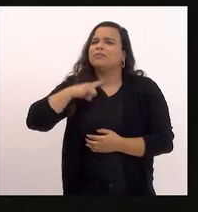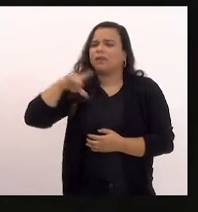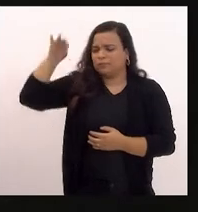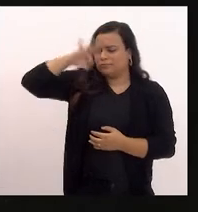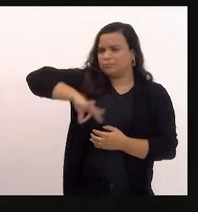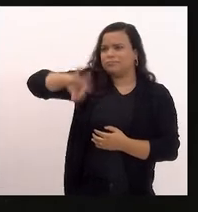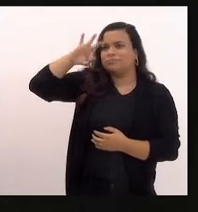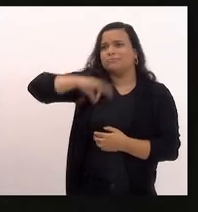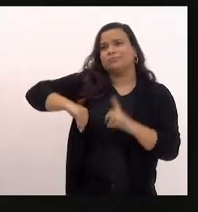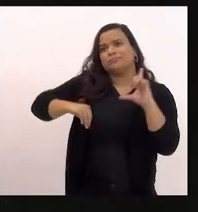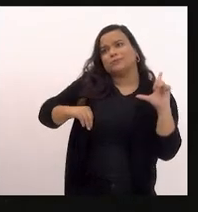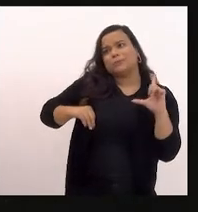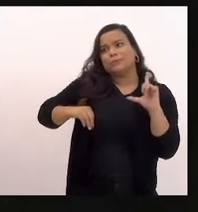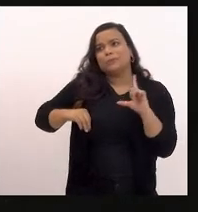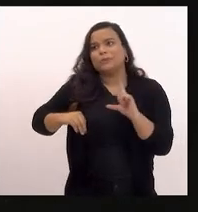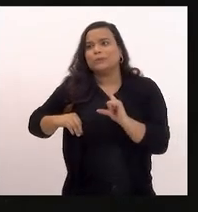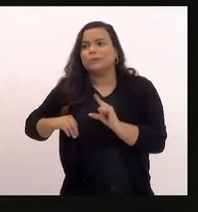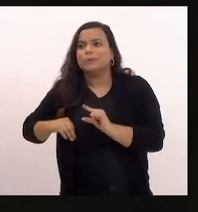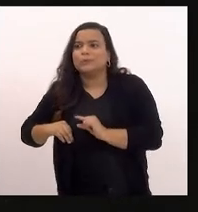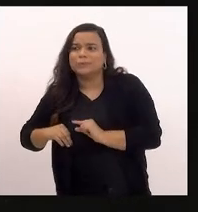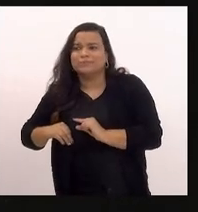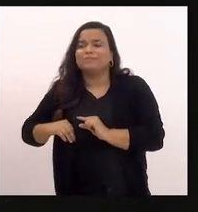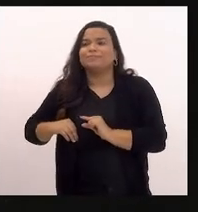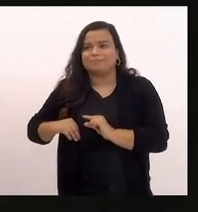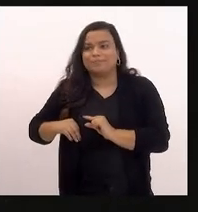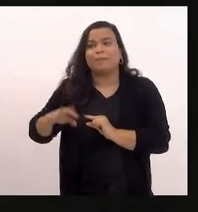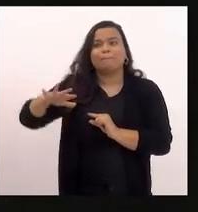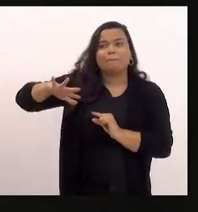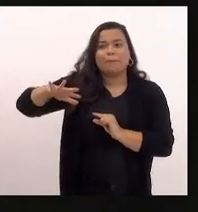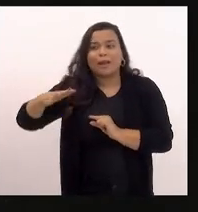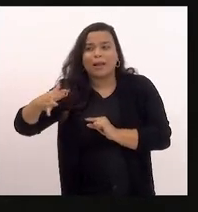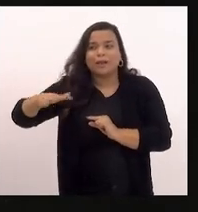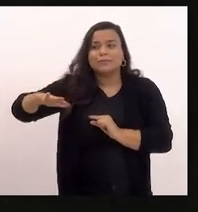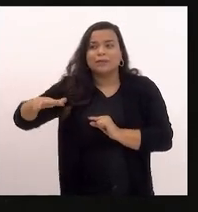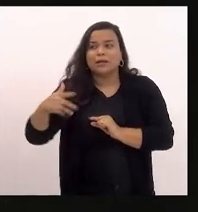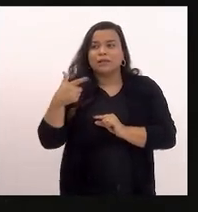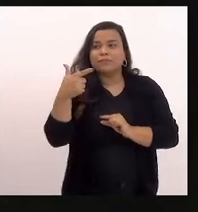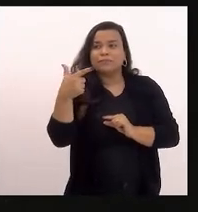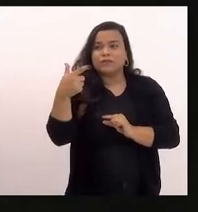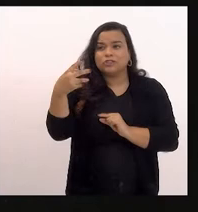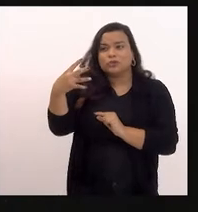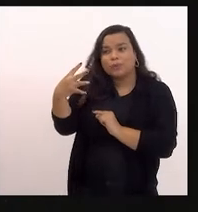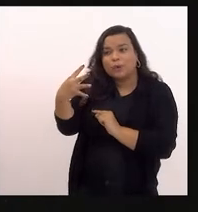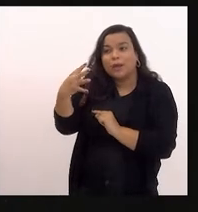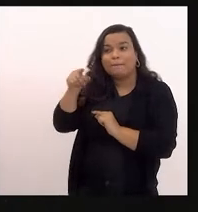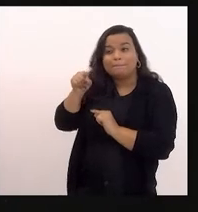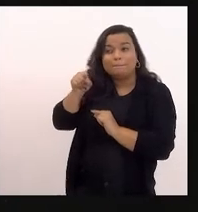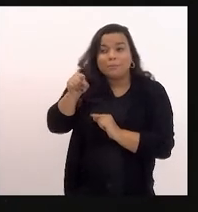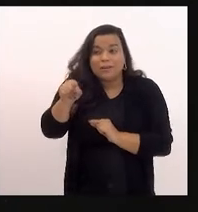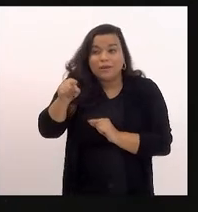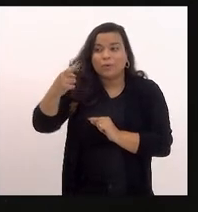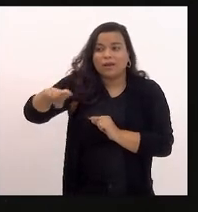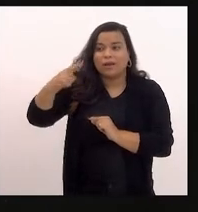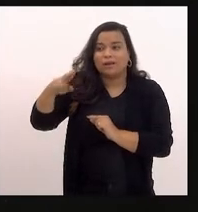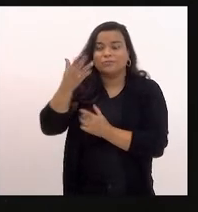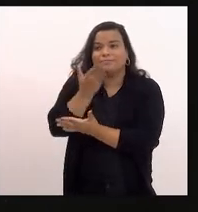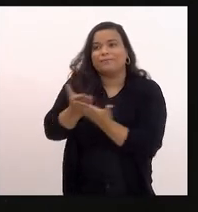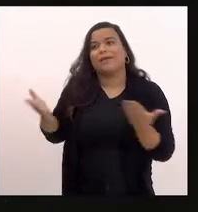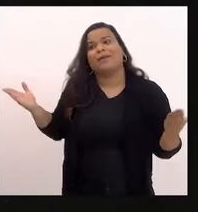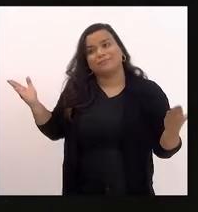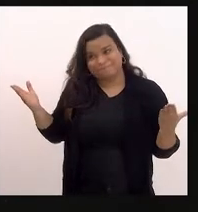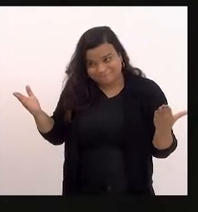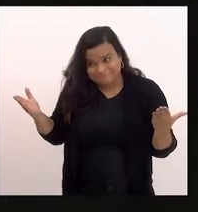futura projetada em torno de 24 mil reais para muitas pessoas